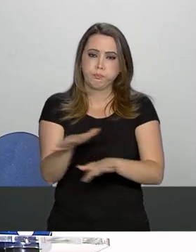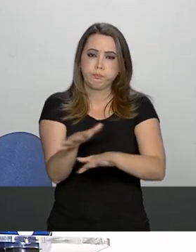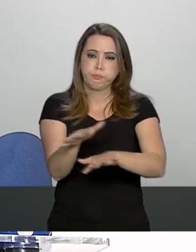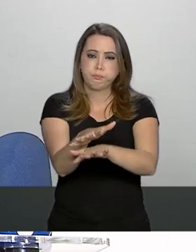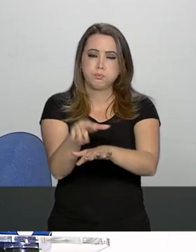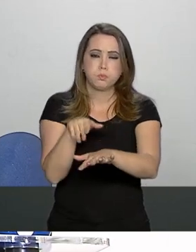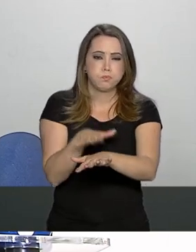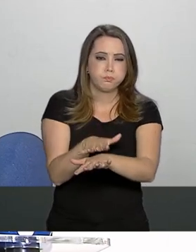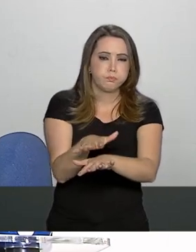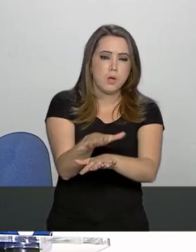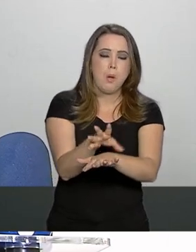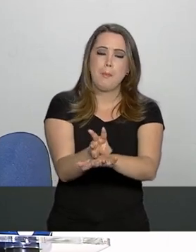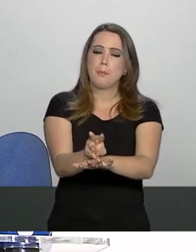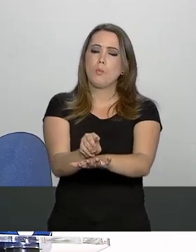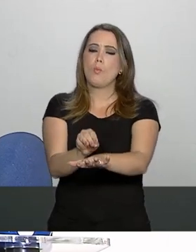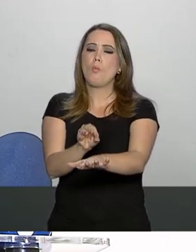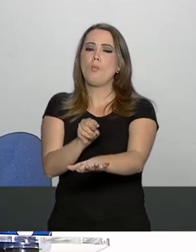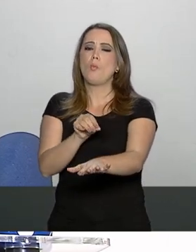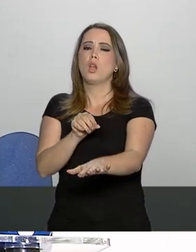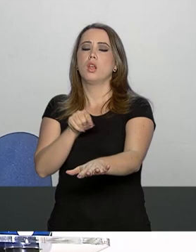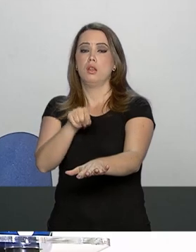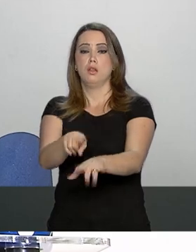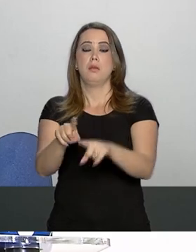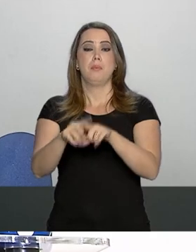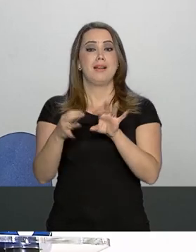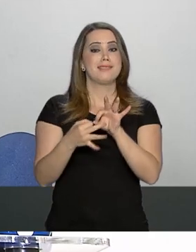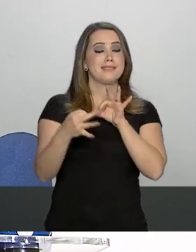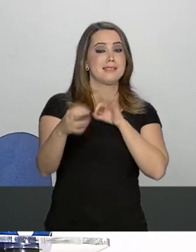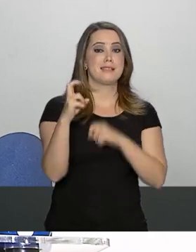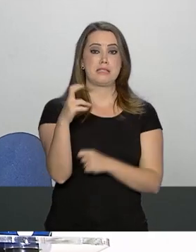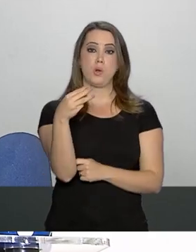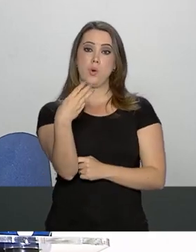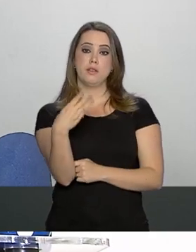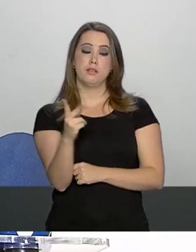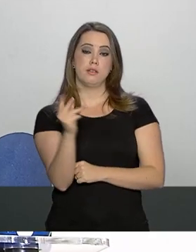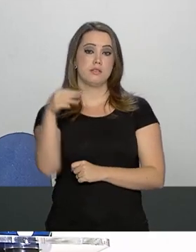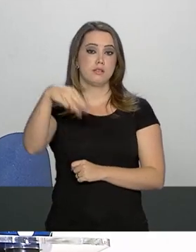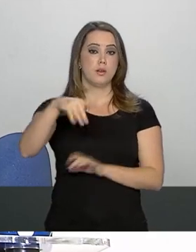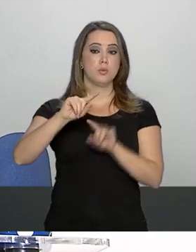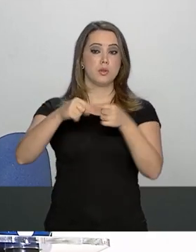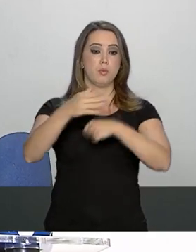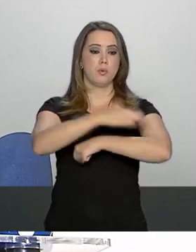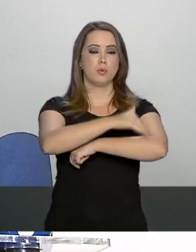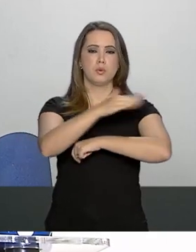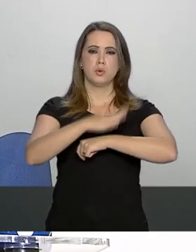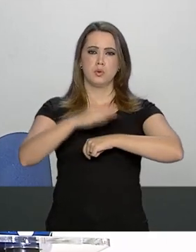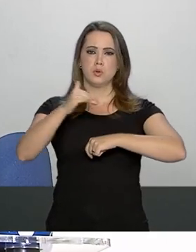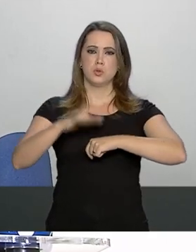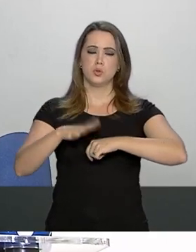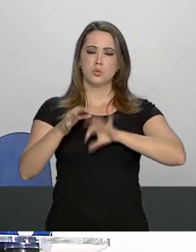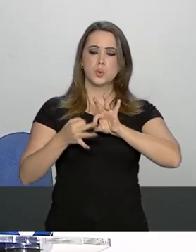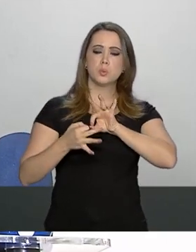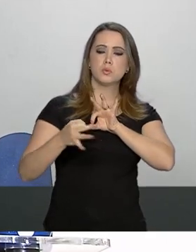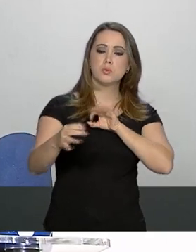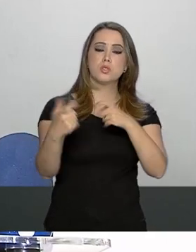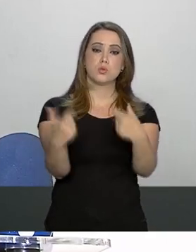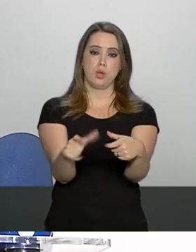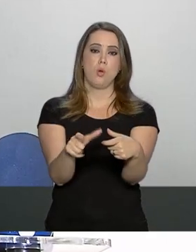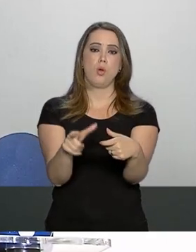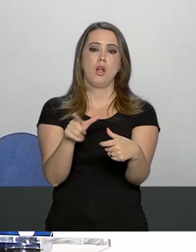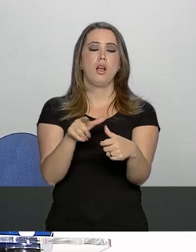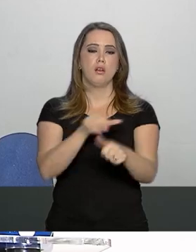Igarapé, que fica localizada a 53 quilômetros do local do rompimento da barragem.